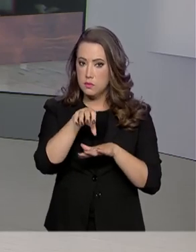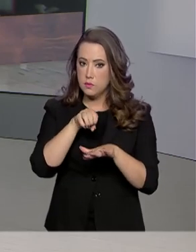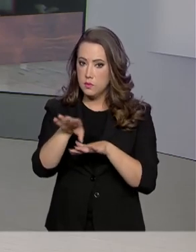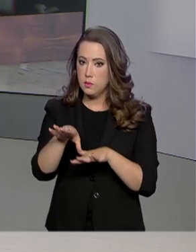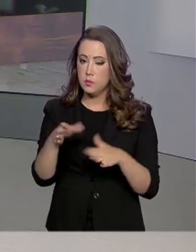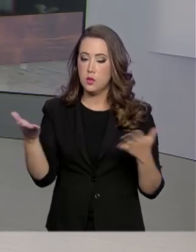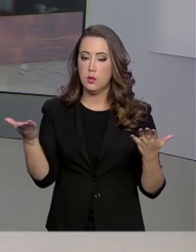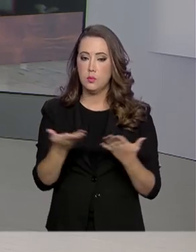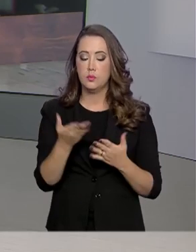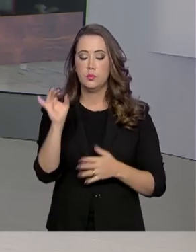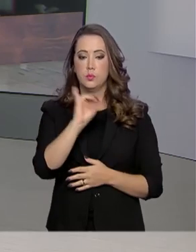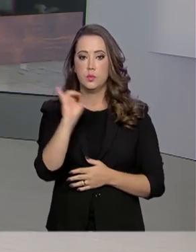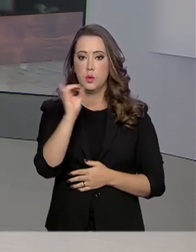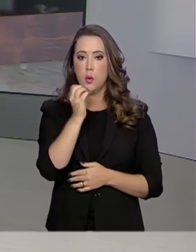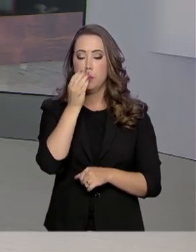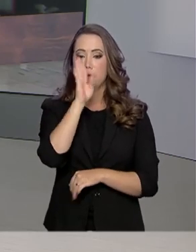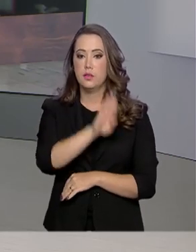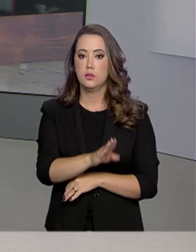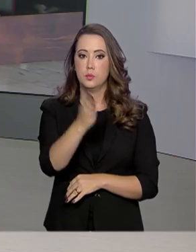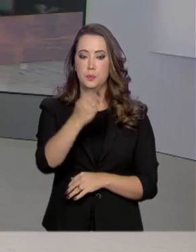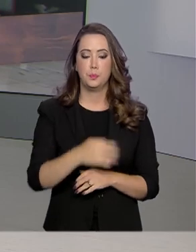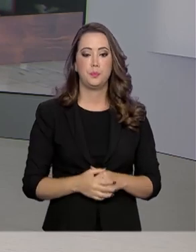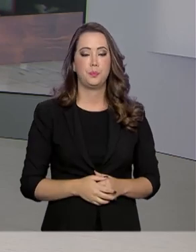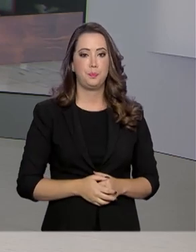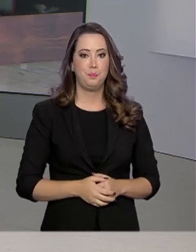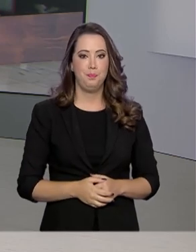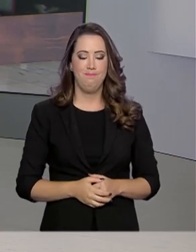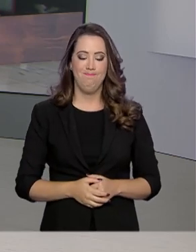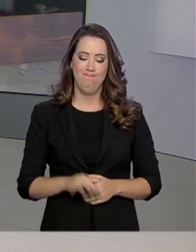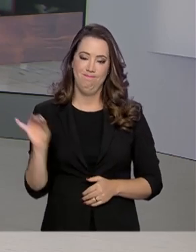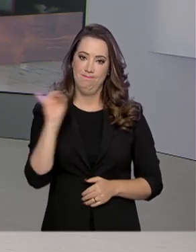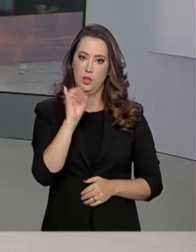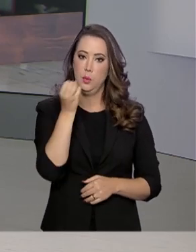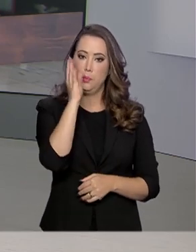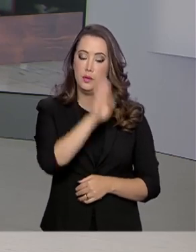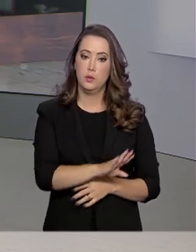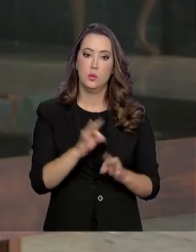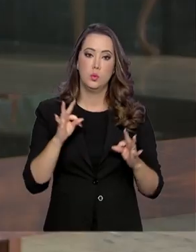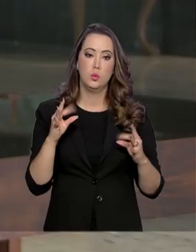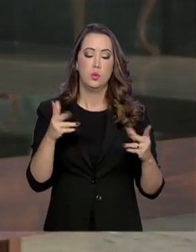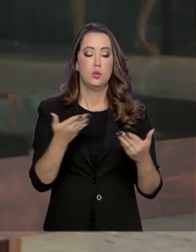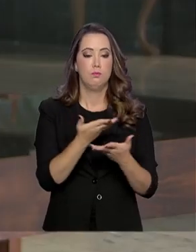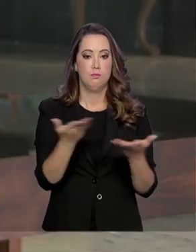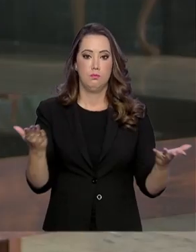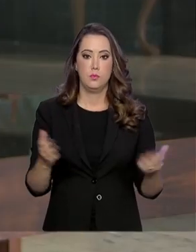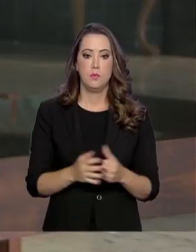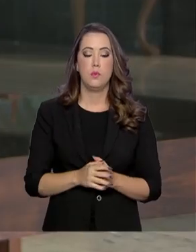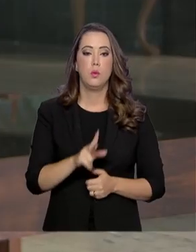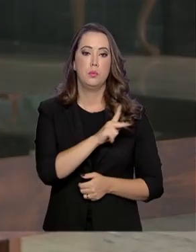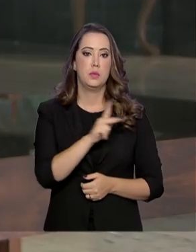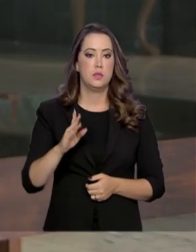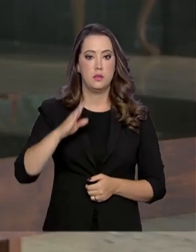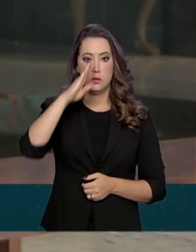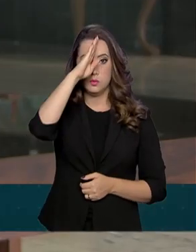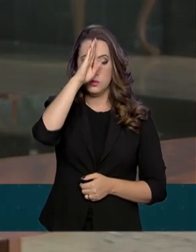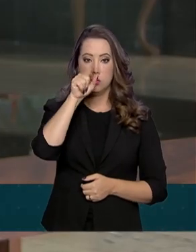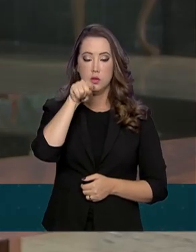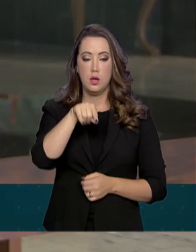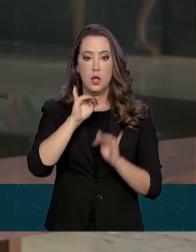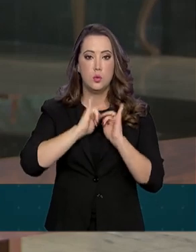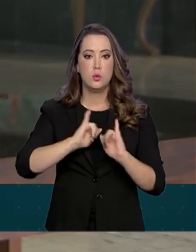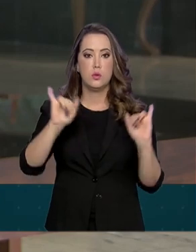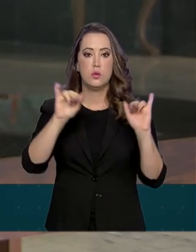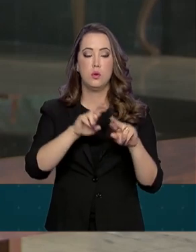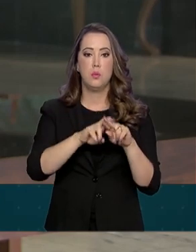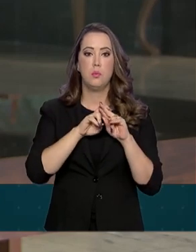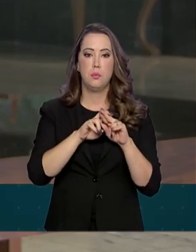informações para a gente. Oi, Márcia. Boa tarde. Oi, Roberto. Boa tarde para você, boa tarde para todos. Olha, o presidente Jair Bolsonaro fez esse anúncio